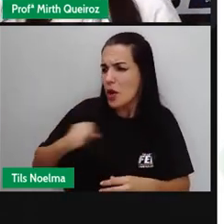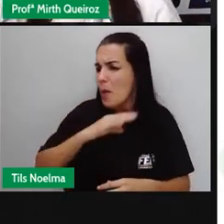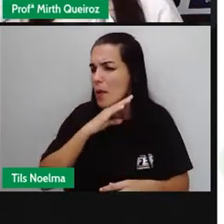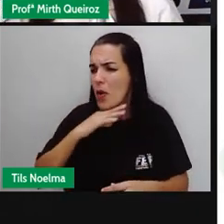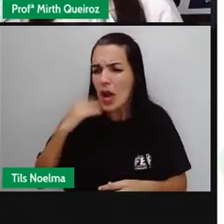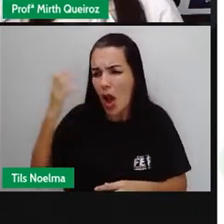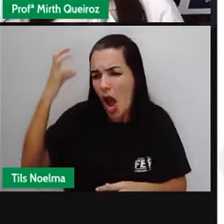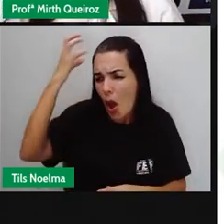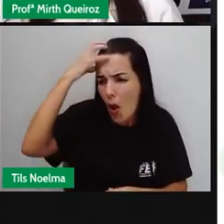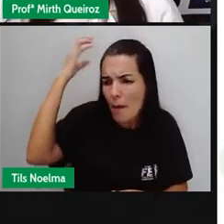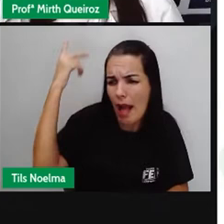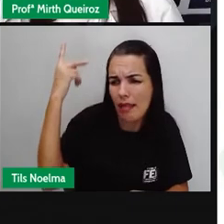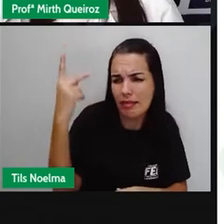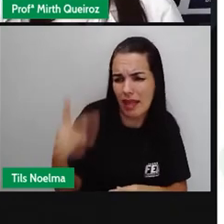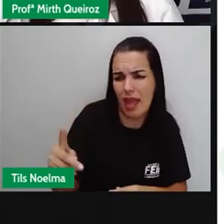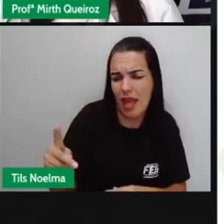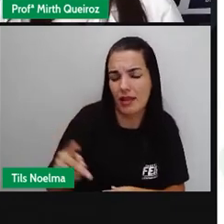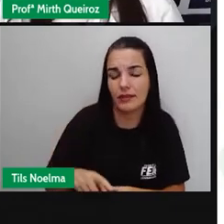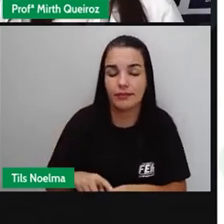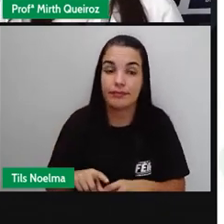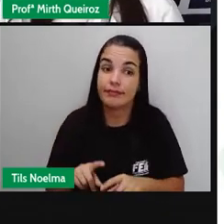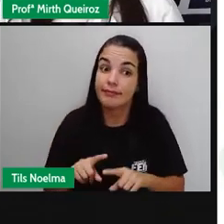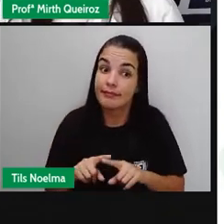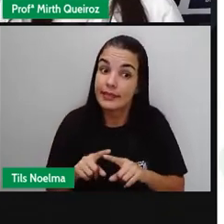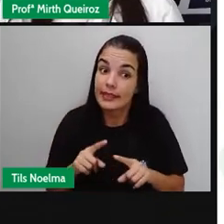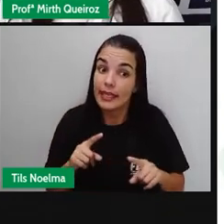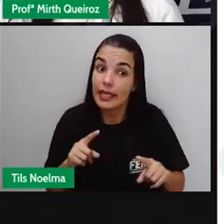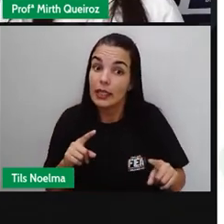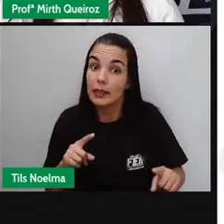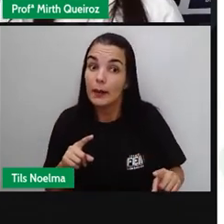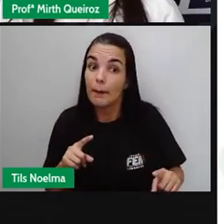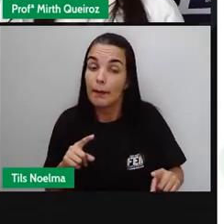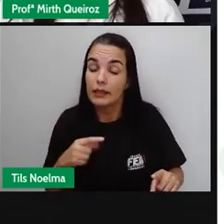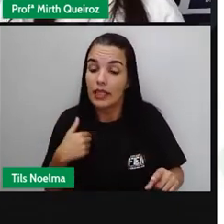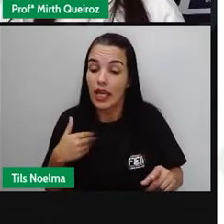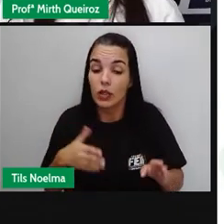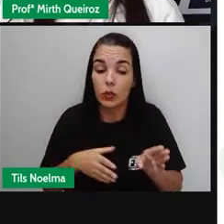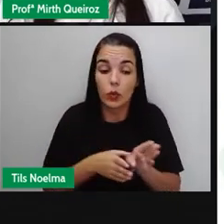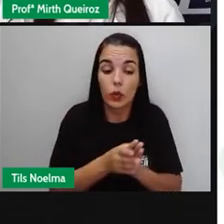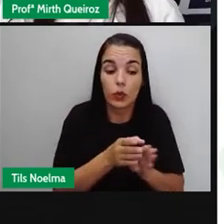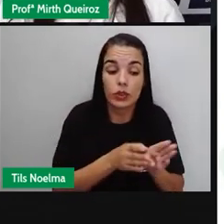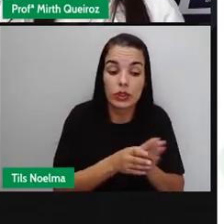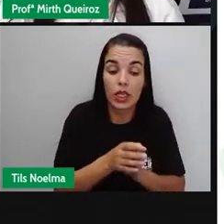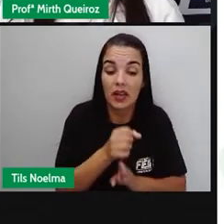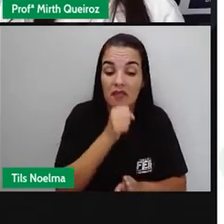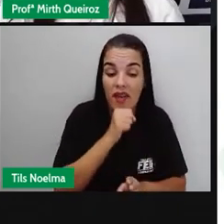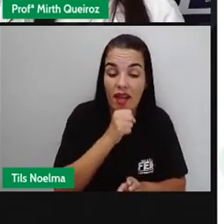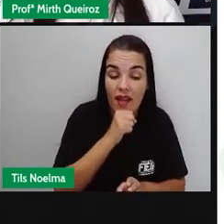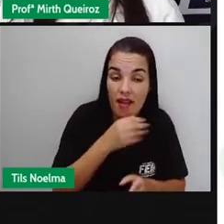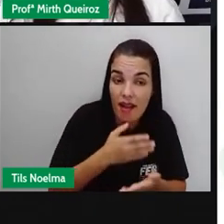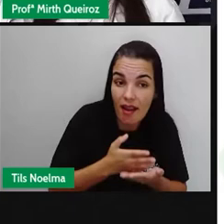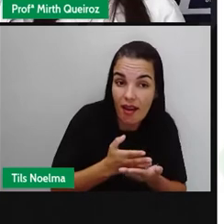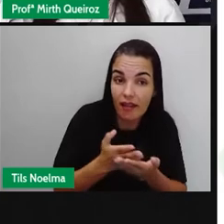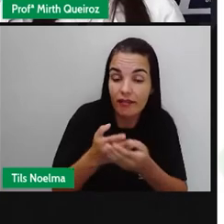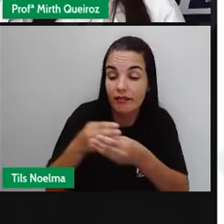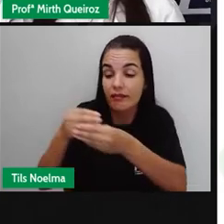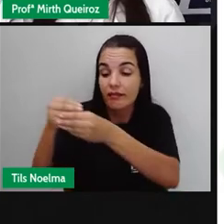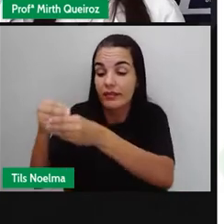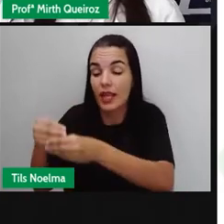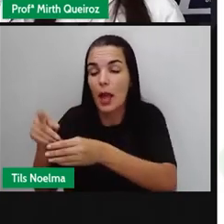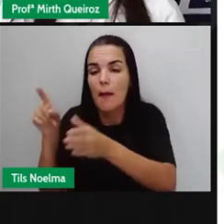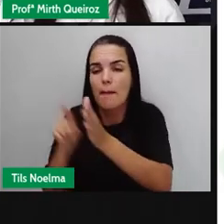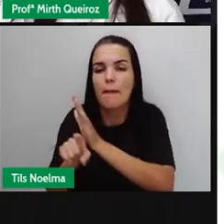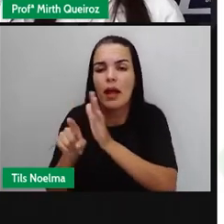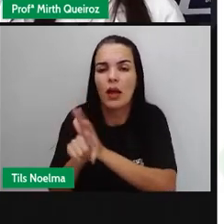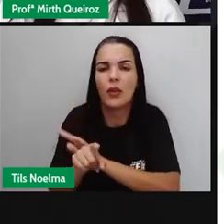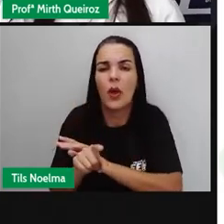dele. E aí ele chegou até o sábio, né? Que era o velho conselheiro do reino. E